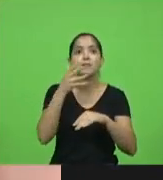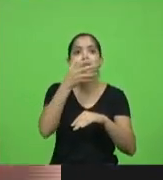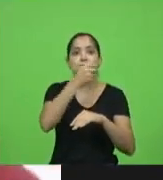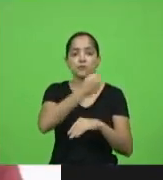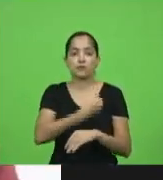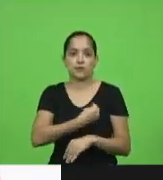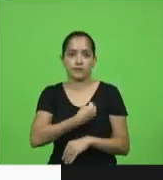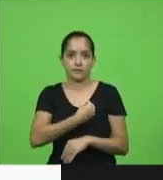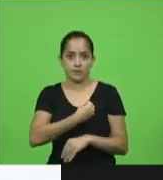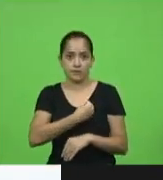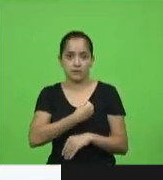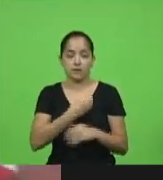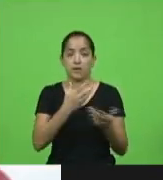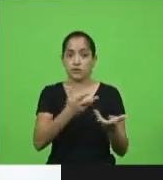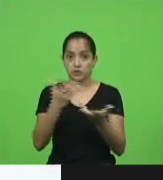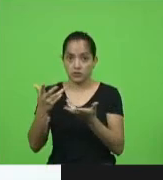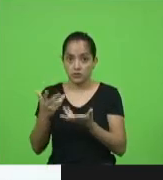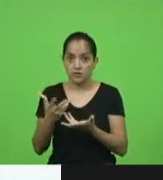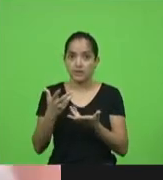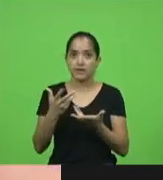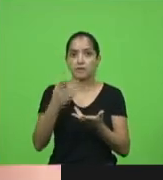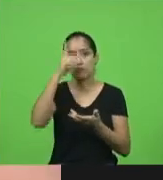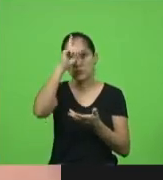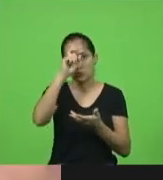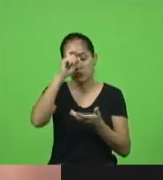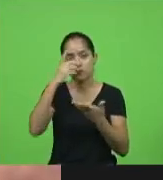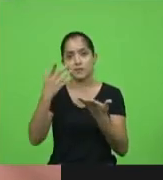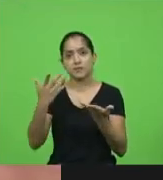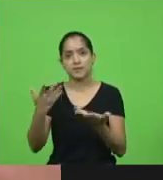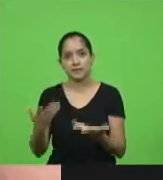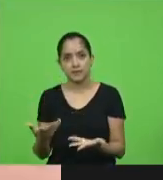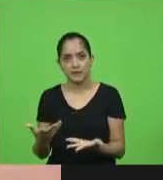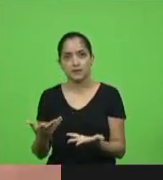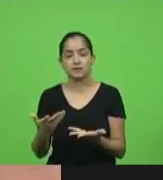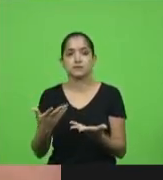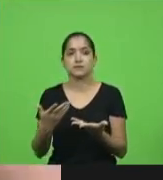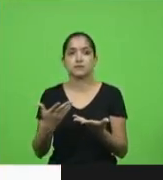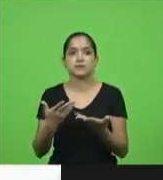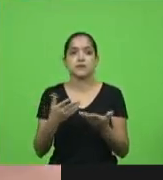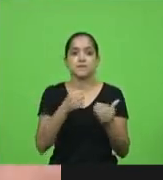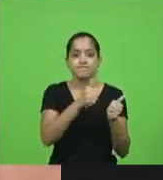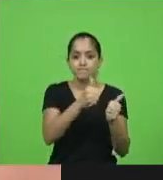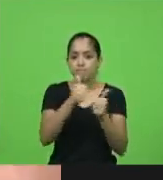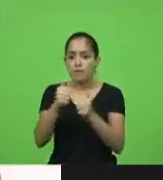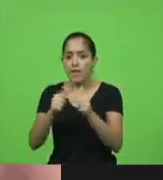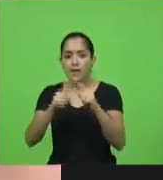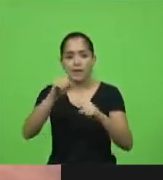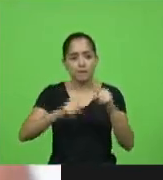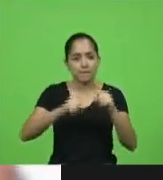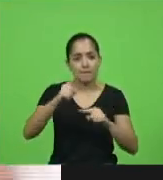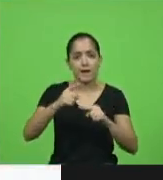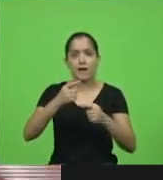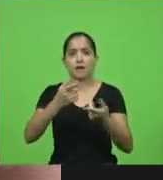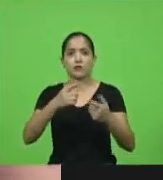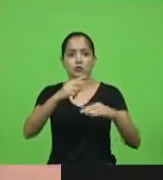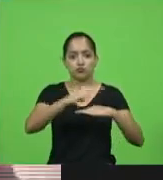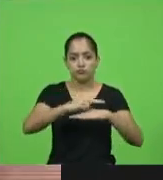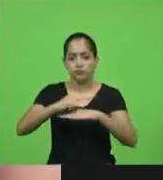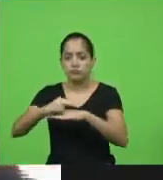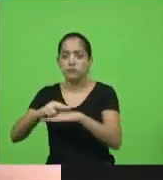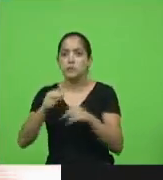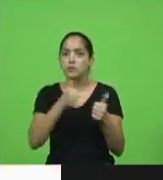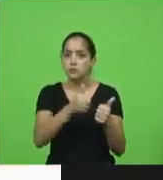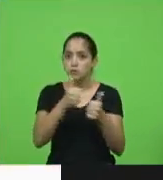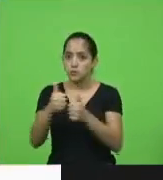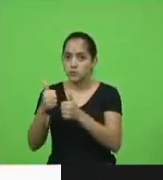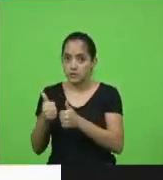e e queremos claro que os hospitais estejam bem equipados com leitos de UTI para